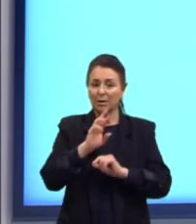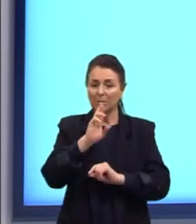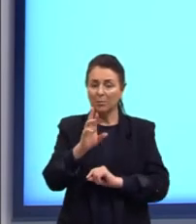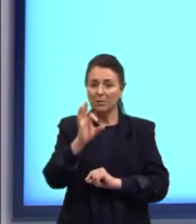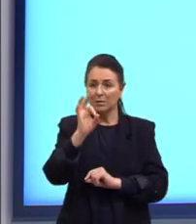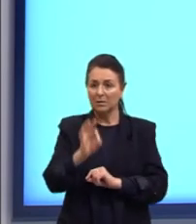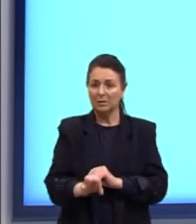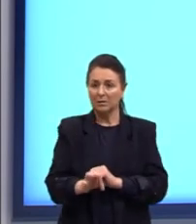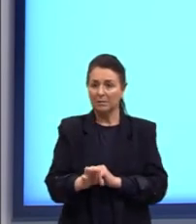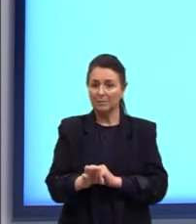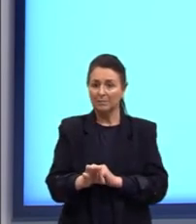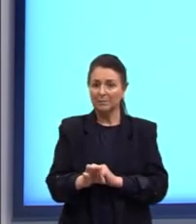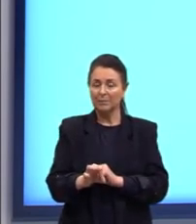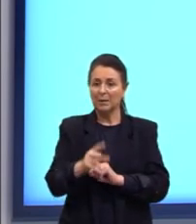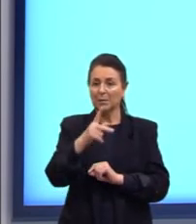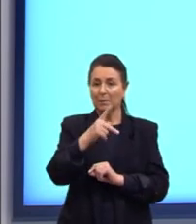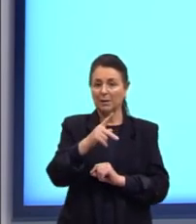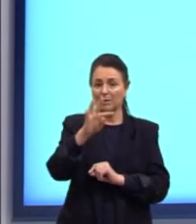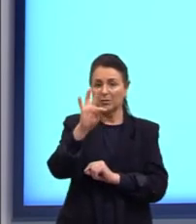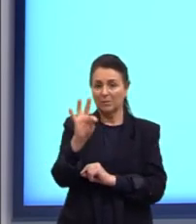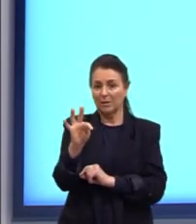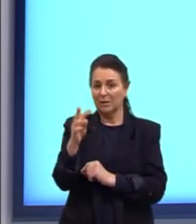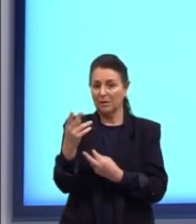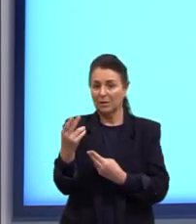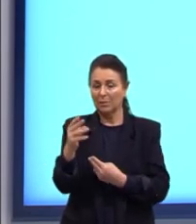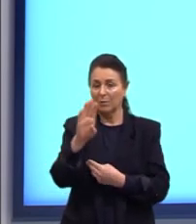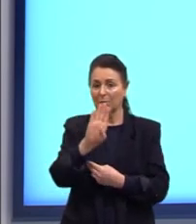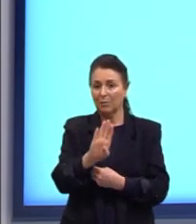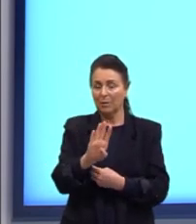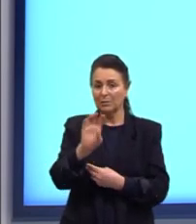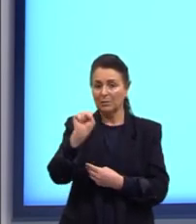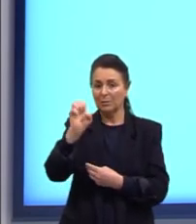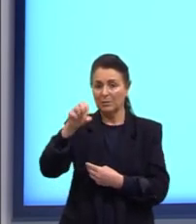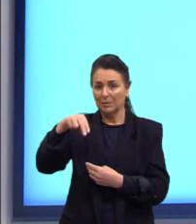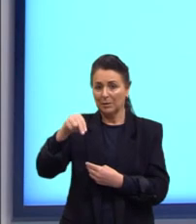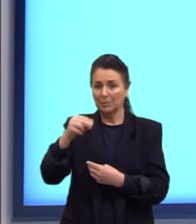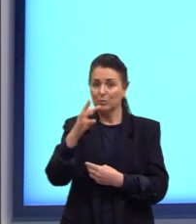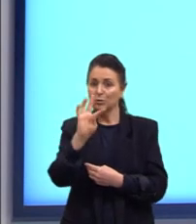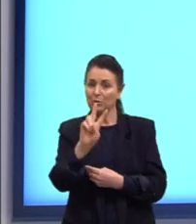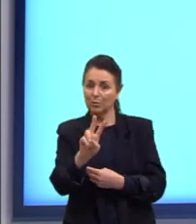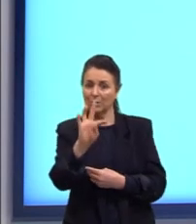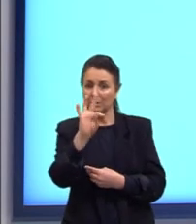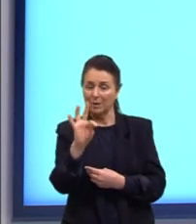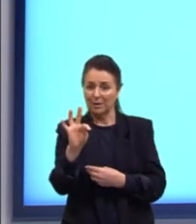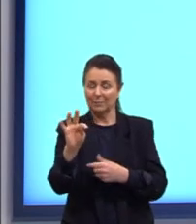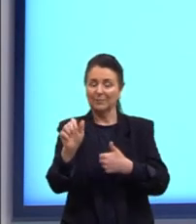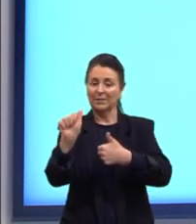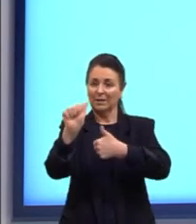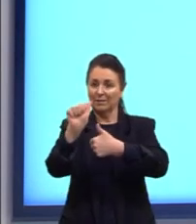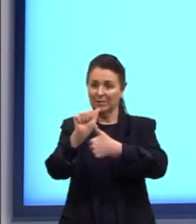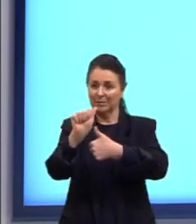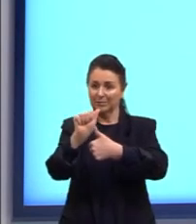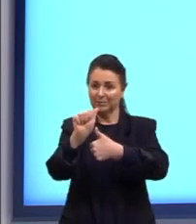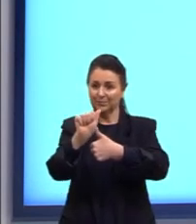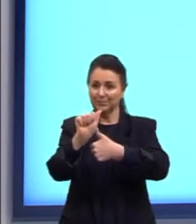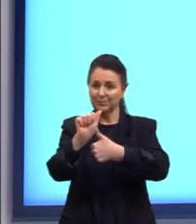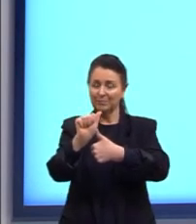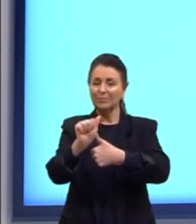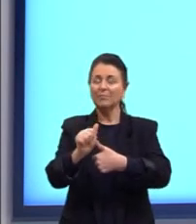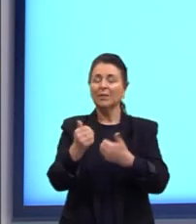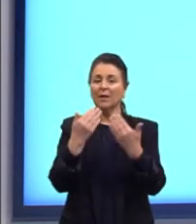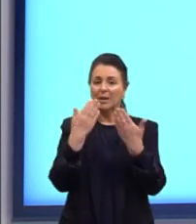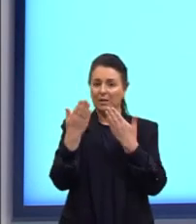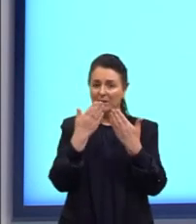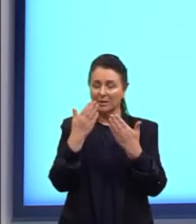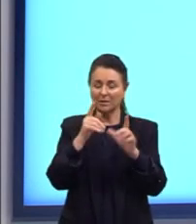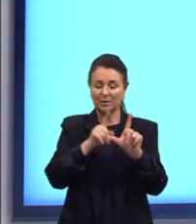p de T é igual a 4 seno de 2T na letra A então novamente analisamos